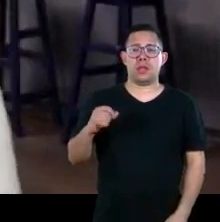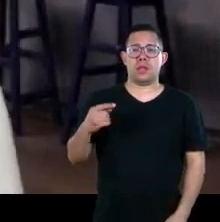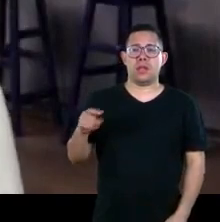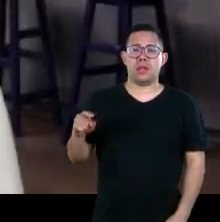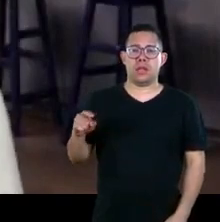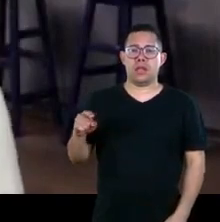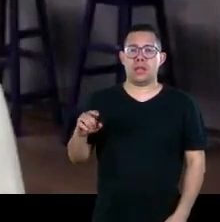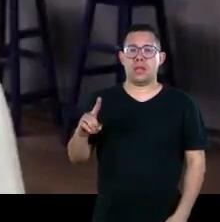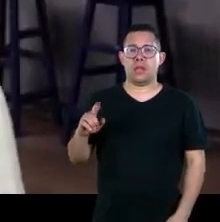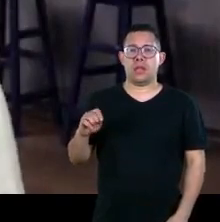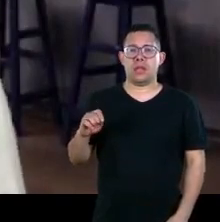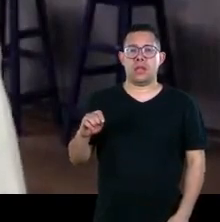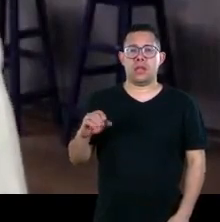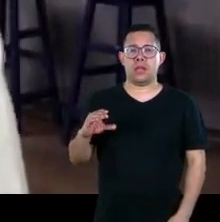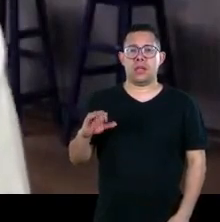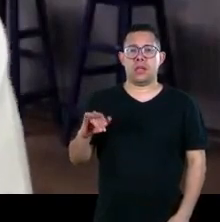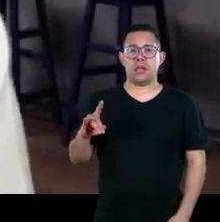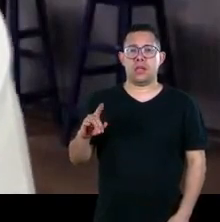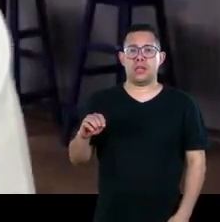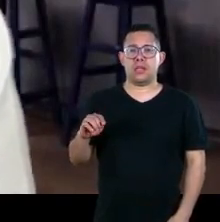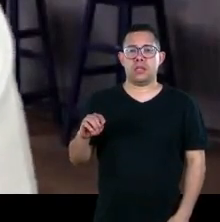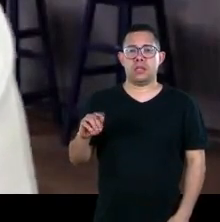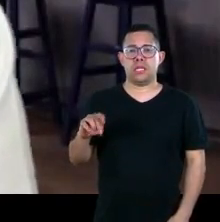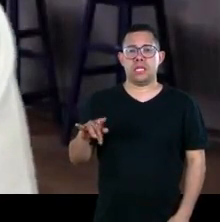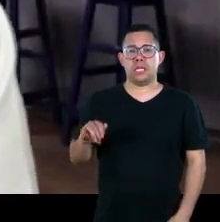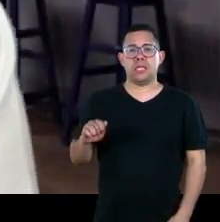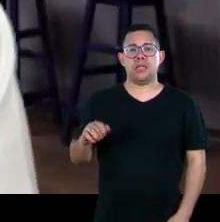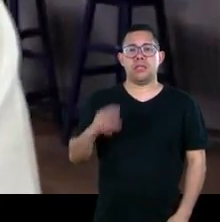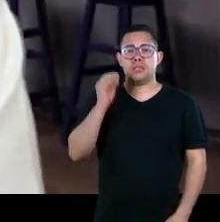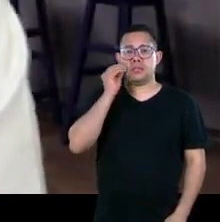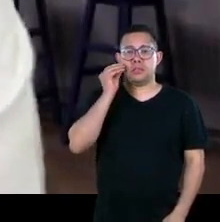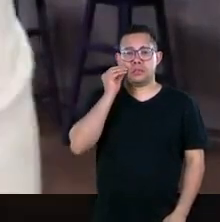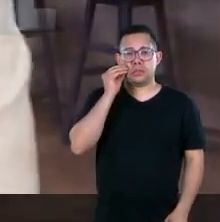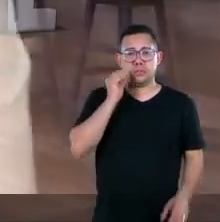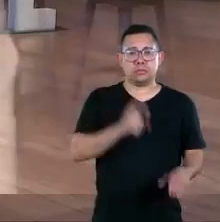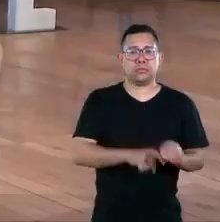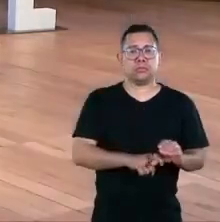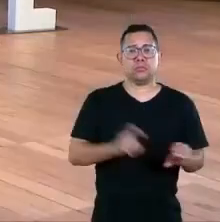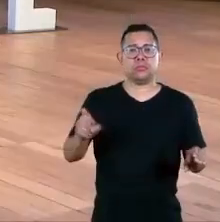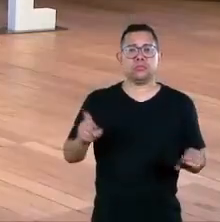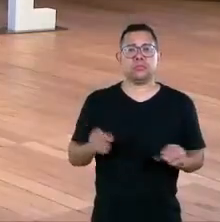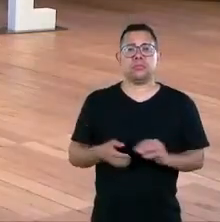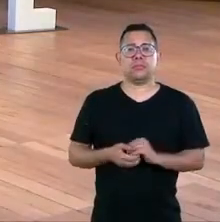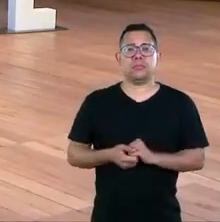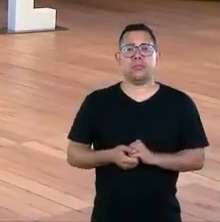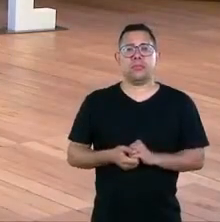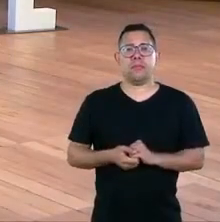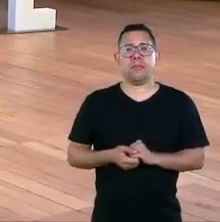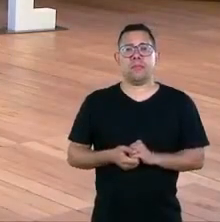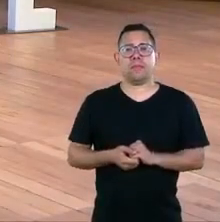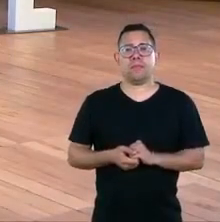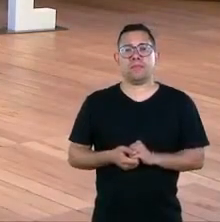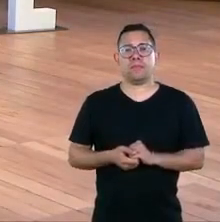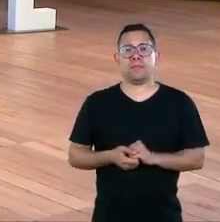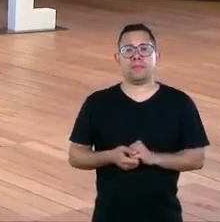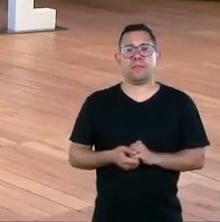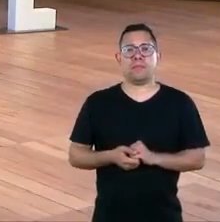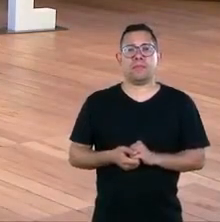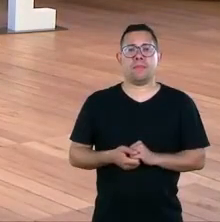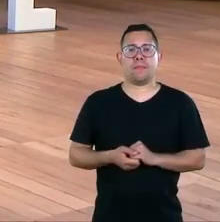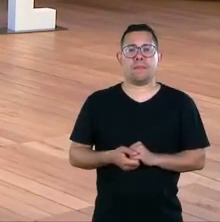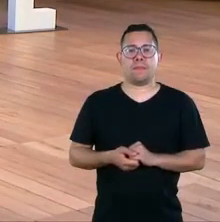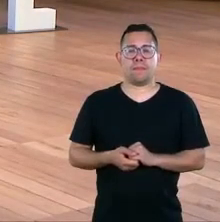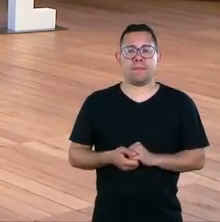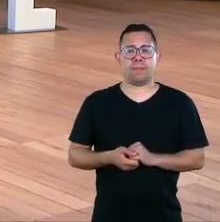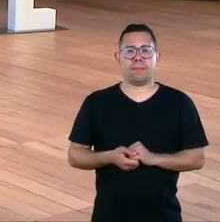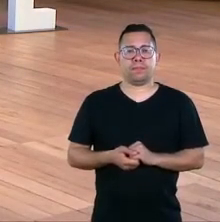de governo e não vai receber nunca um centavo de governo a quer se manter independente inclusive se manter essa desculpa Danilo inclusive